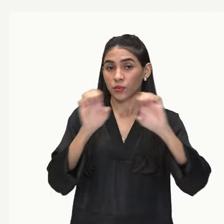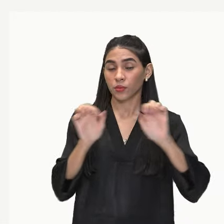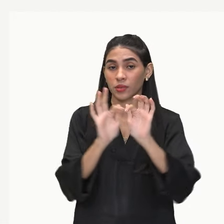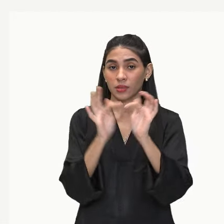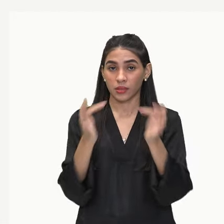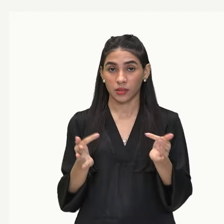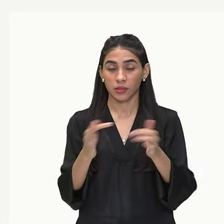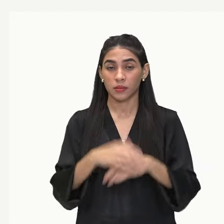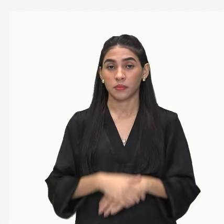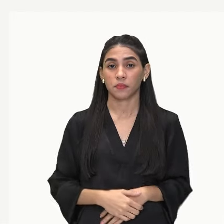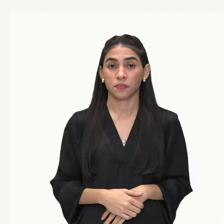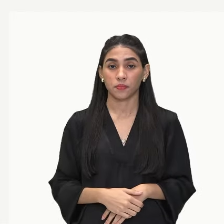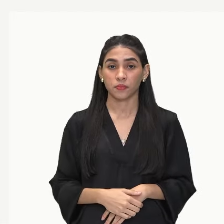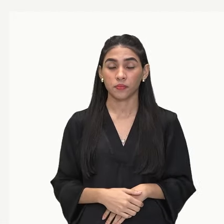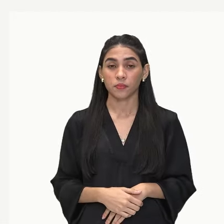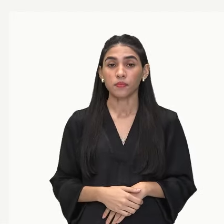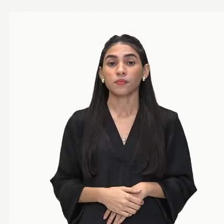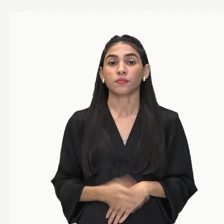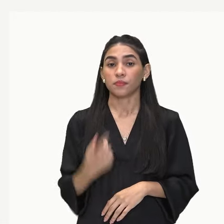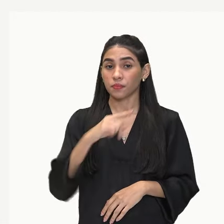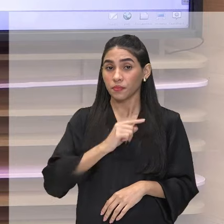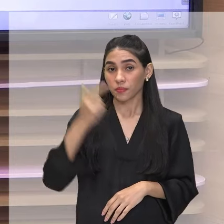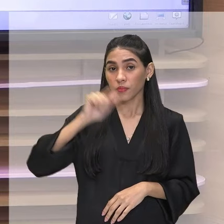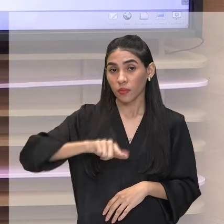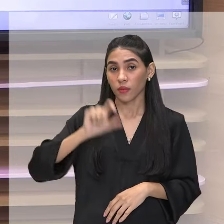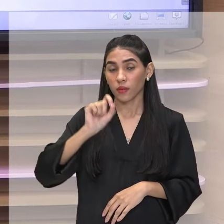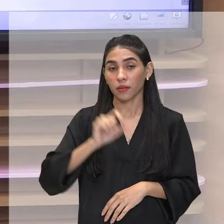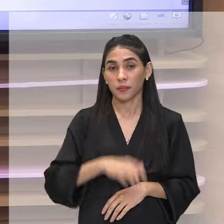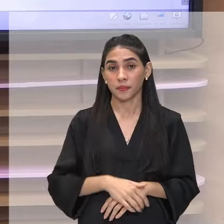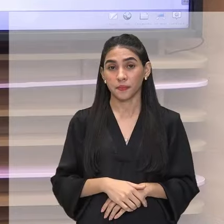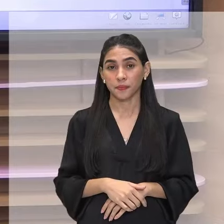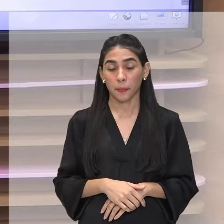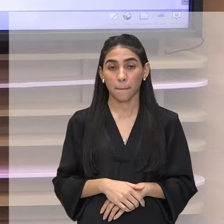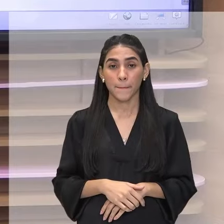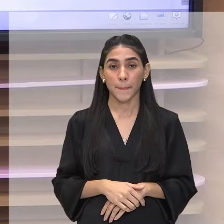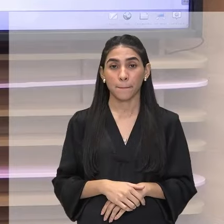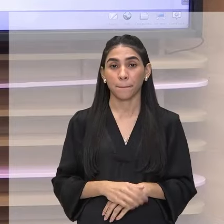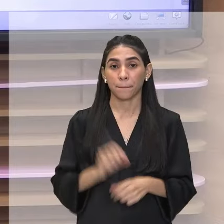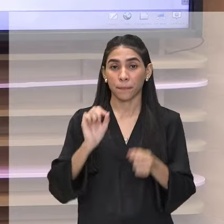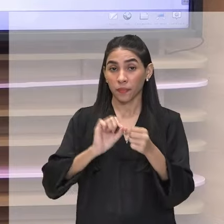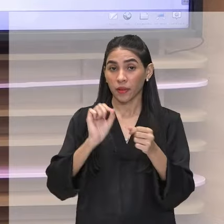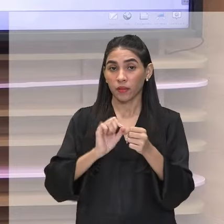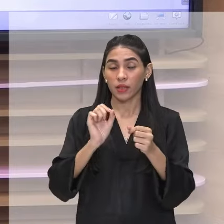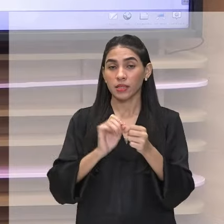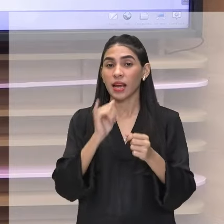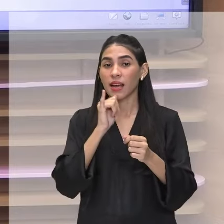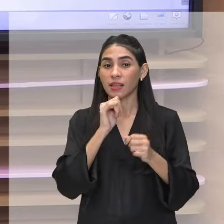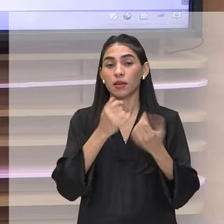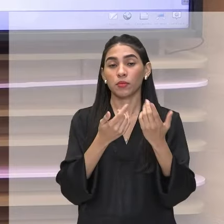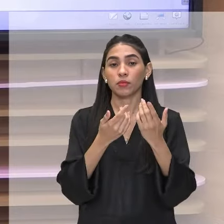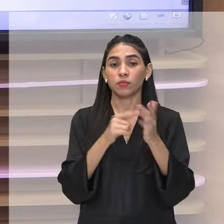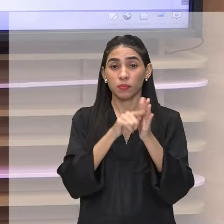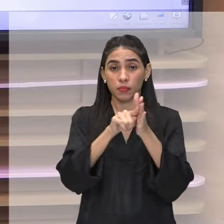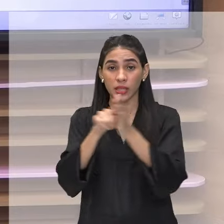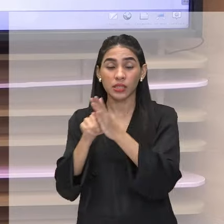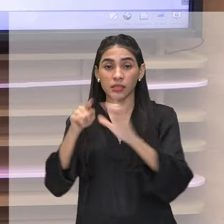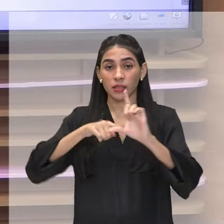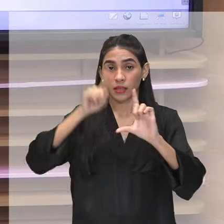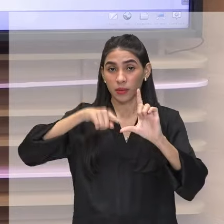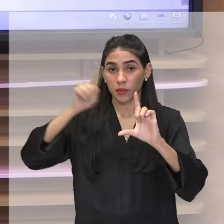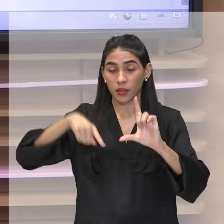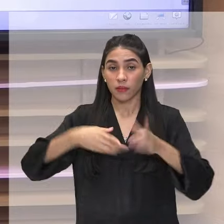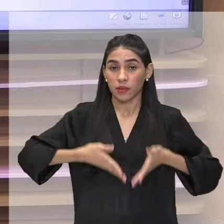simples, onde a gente consegue ali realizar esses indicadores demográficos de